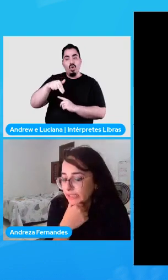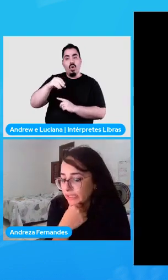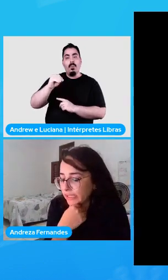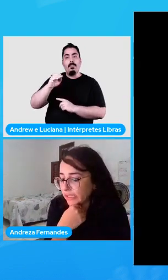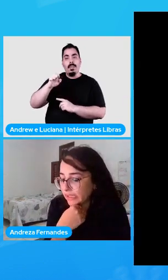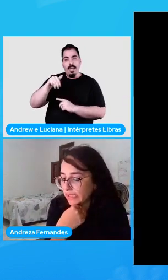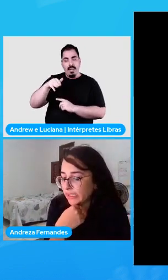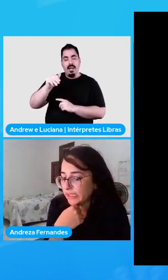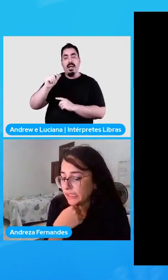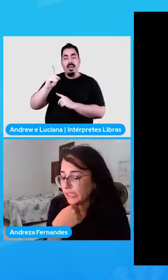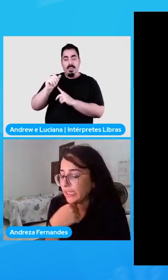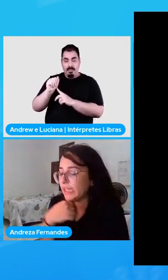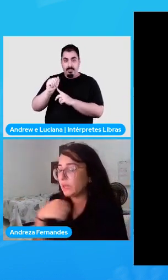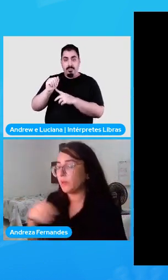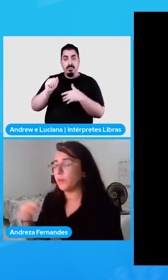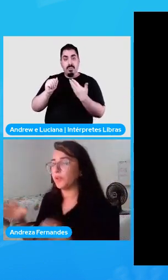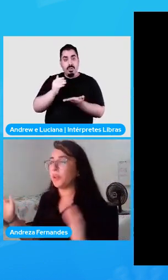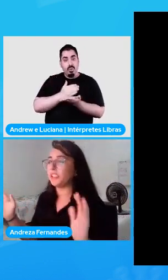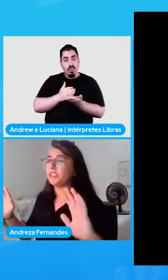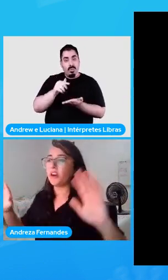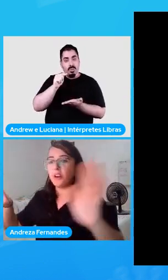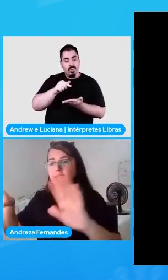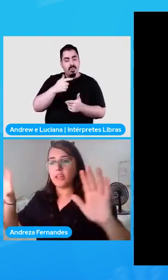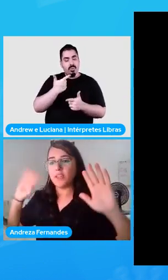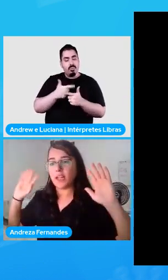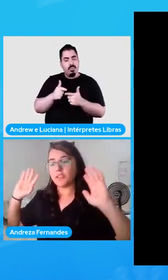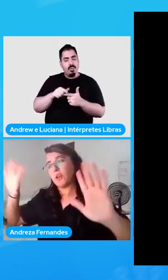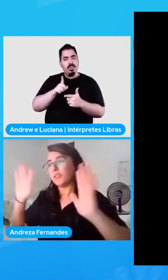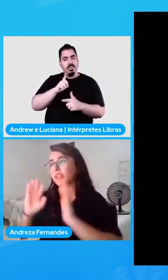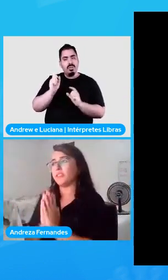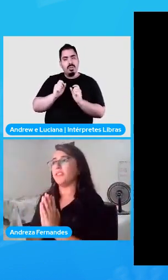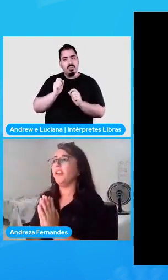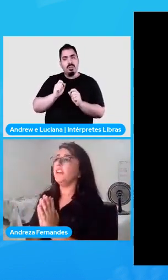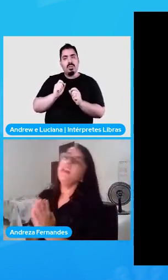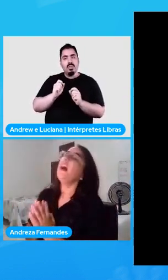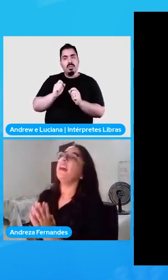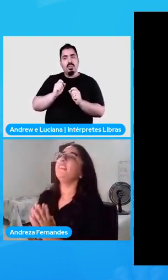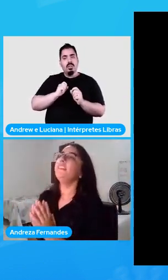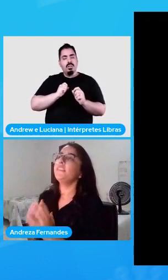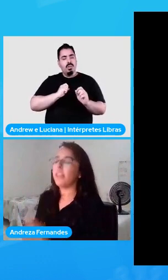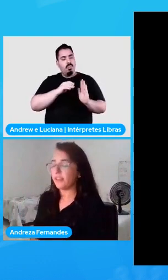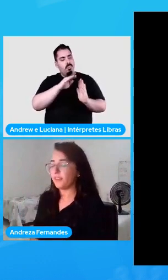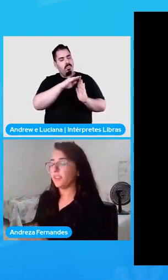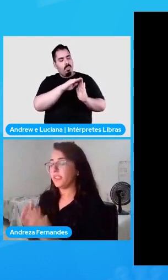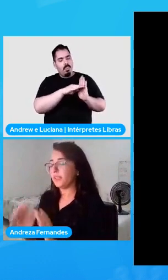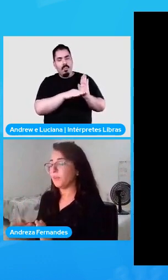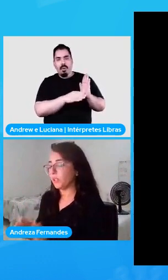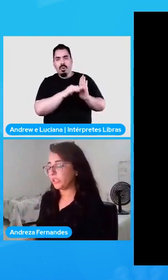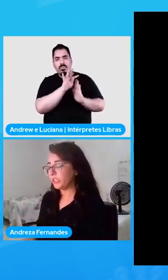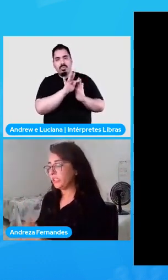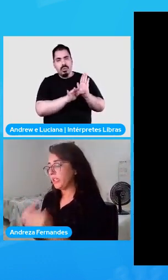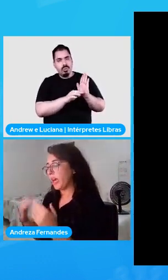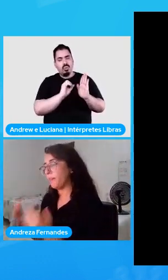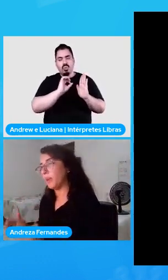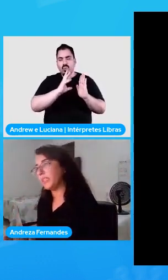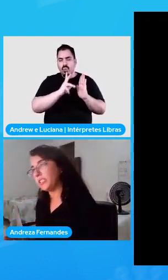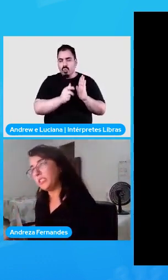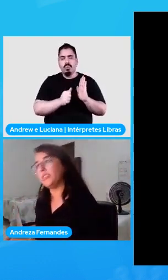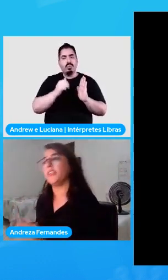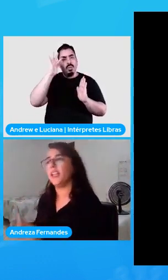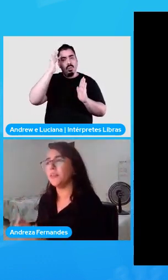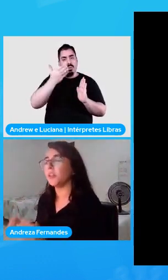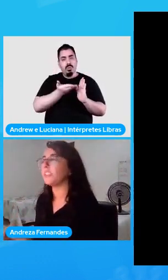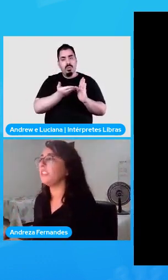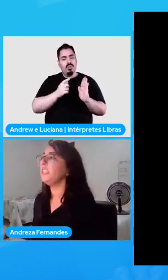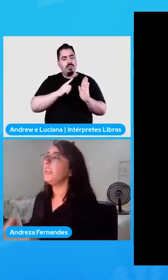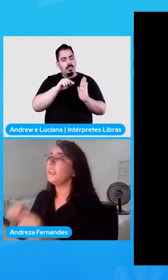a gente tinha que... Os boletins de ocorrência estavam lá, só os textos, né? A gente teve que, boletim a boletim,